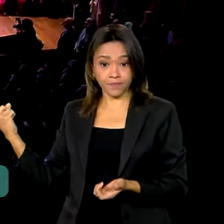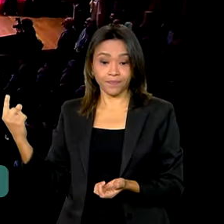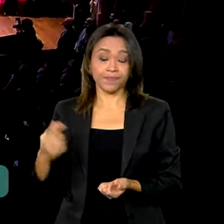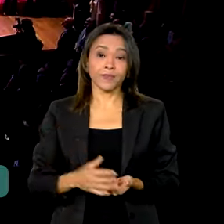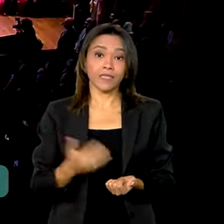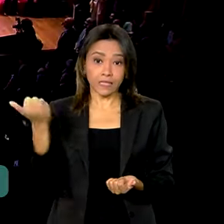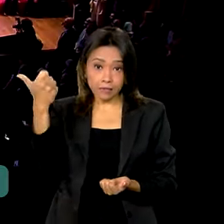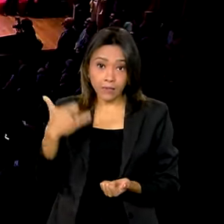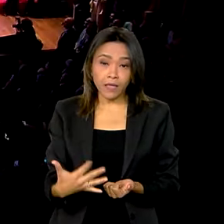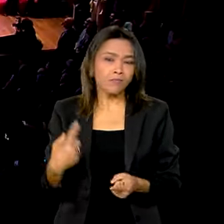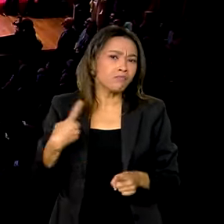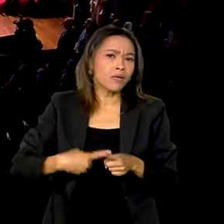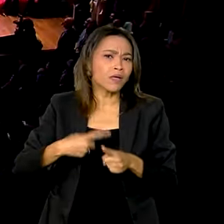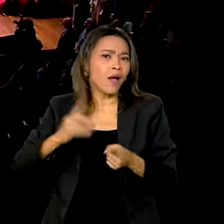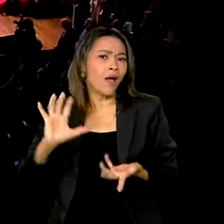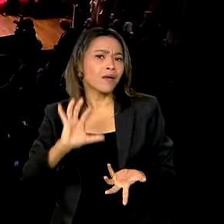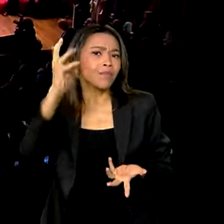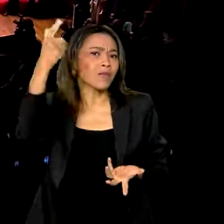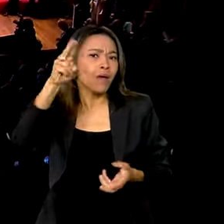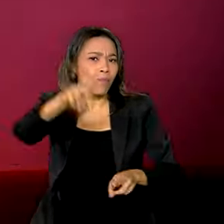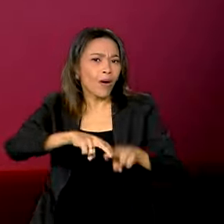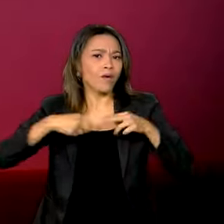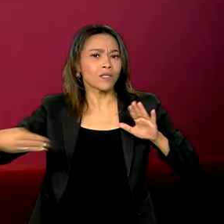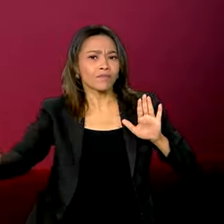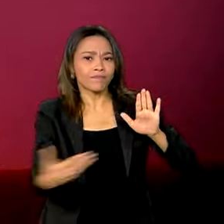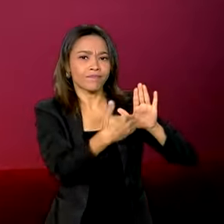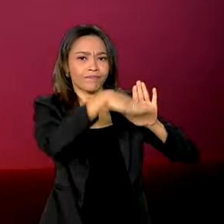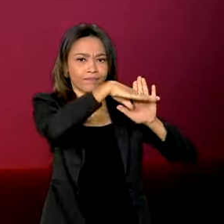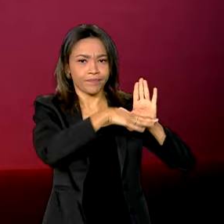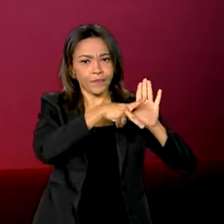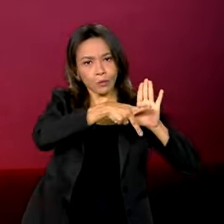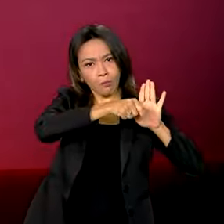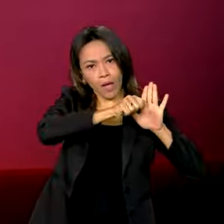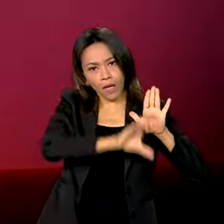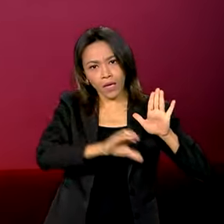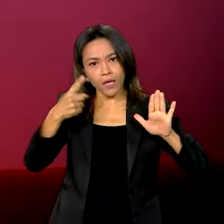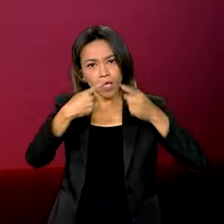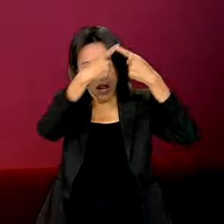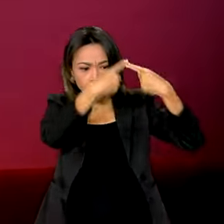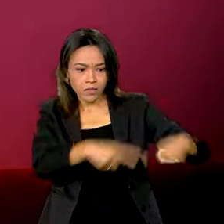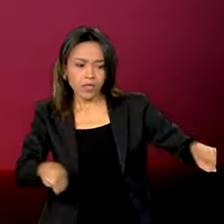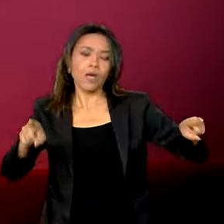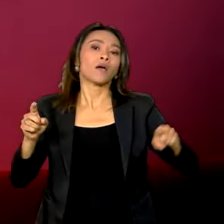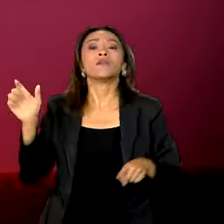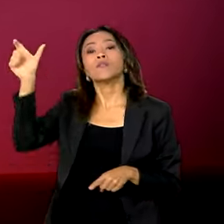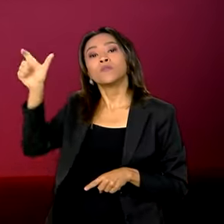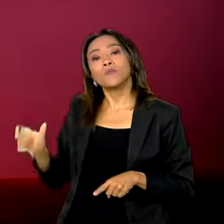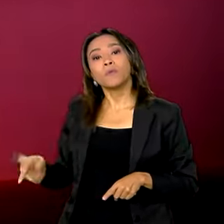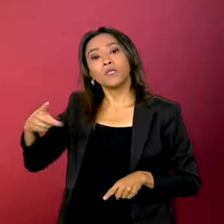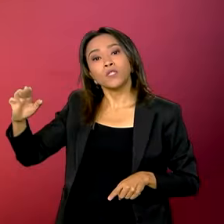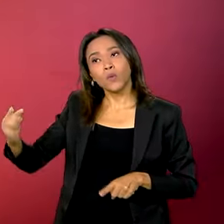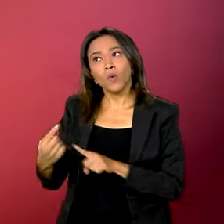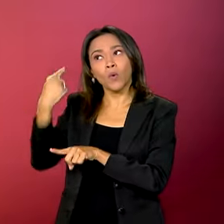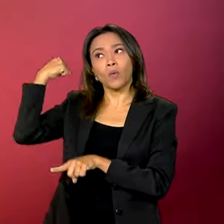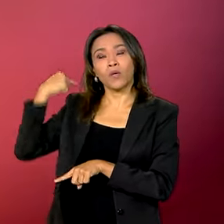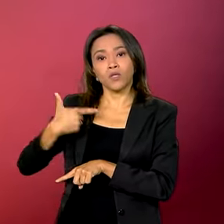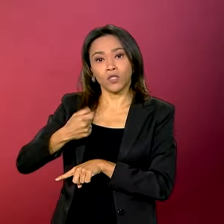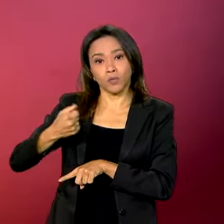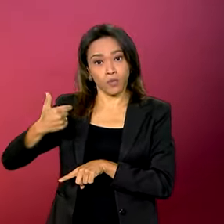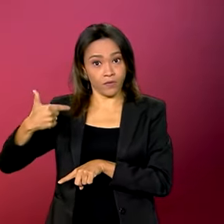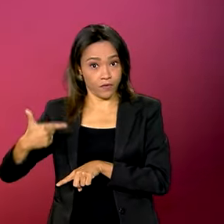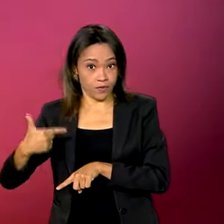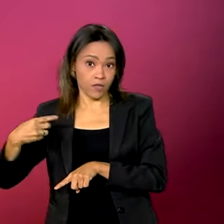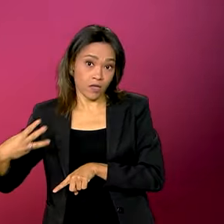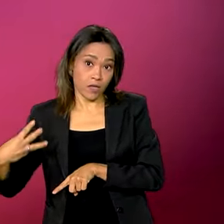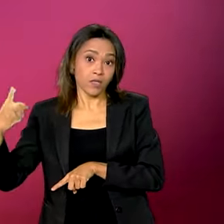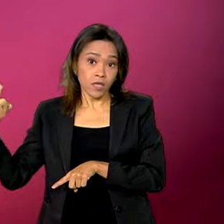possibilitando essa mudança é o novo PAC. Lançado pelo presidente Lula em 11 de agosto de 2023, o programa tem